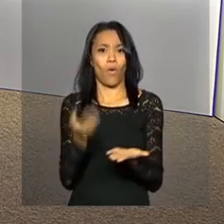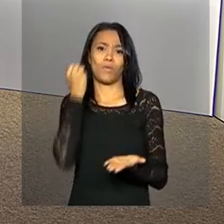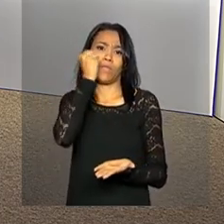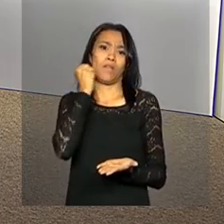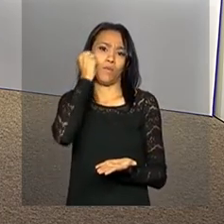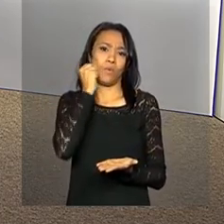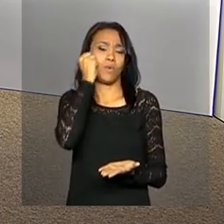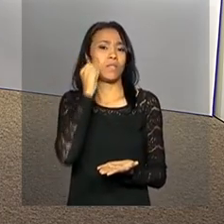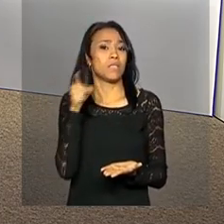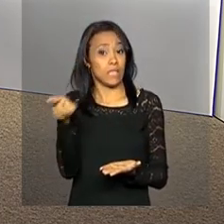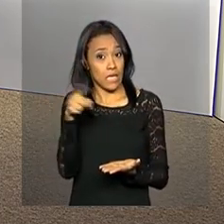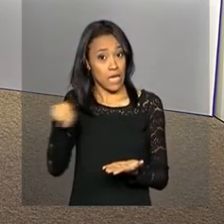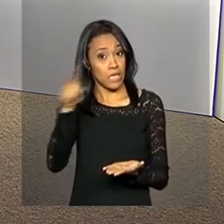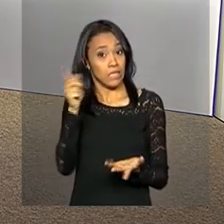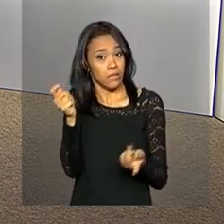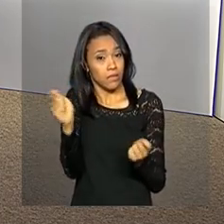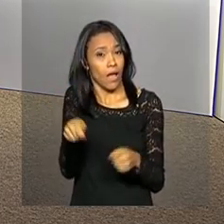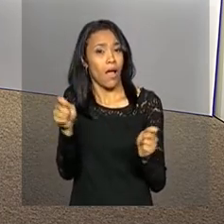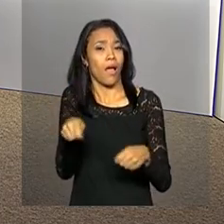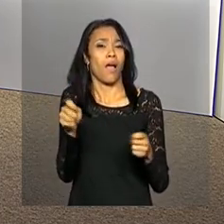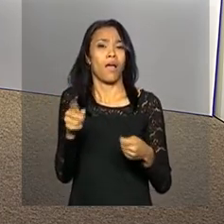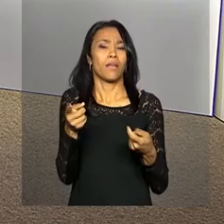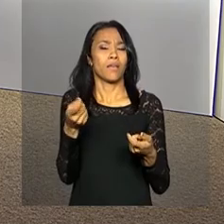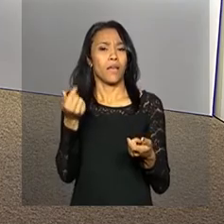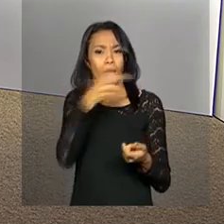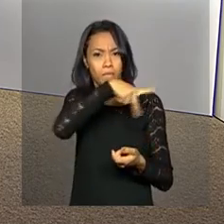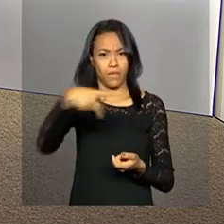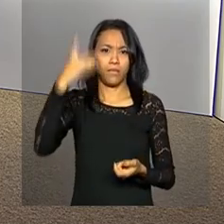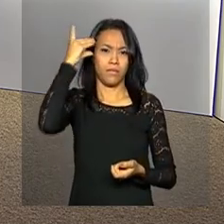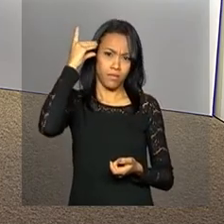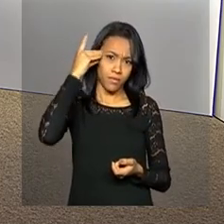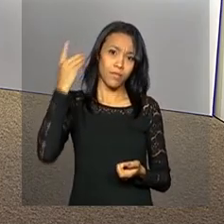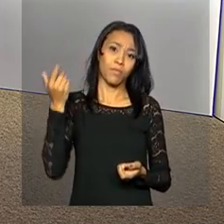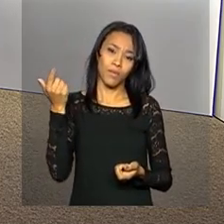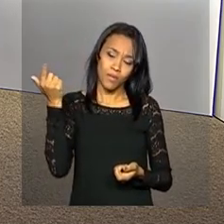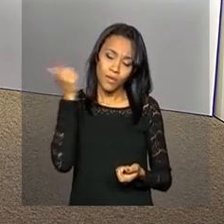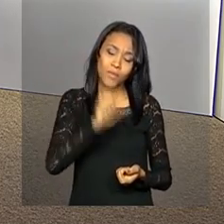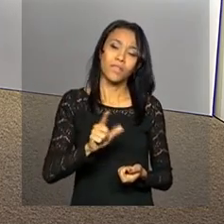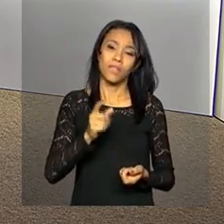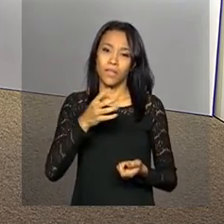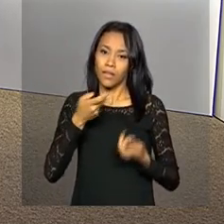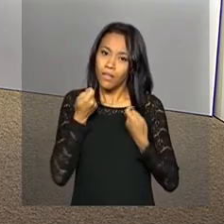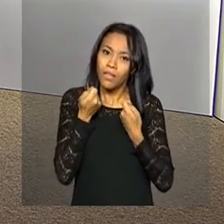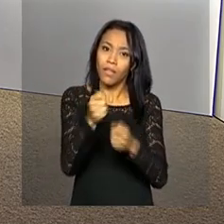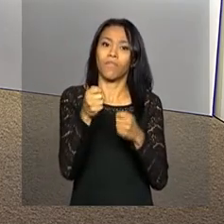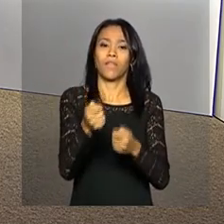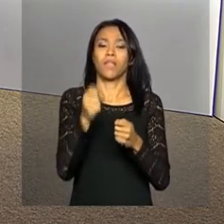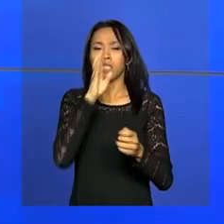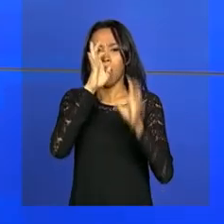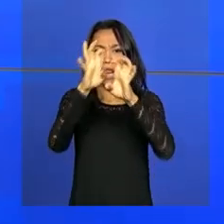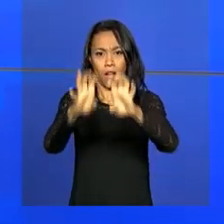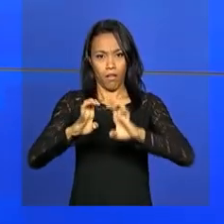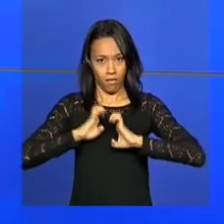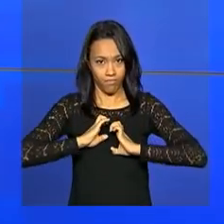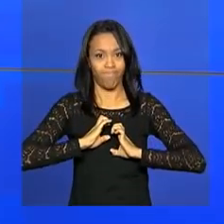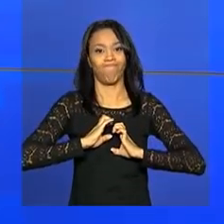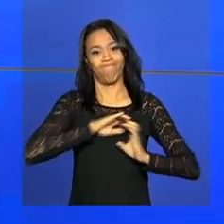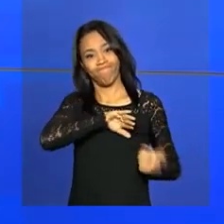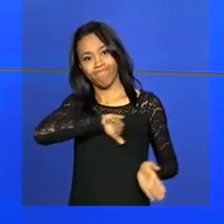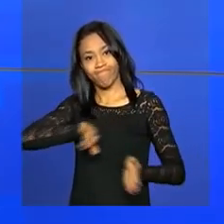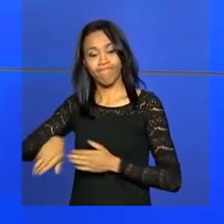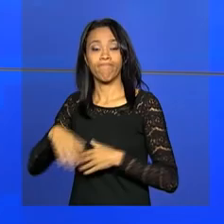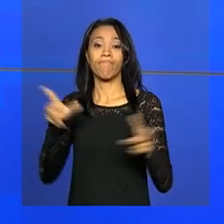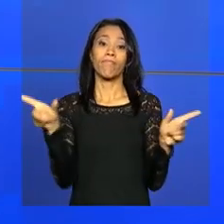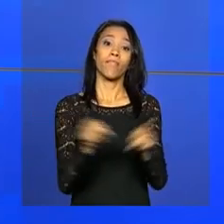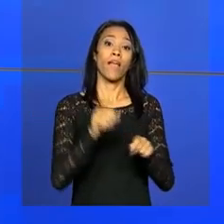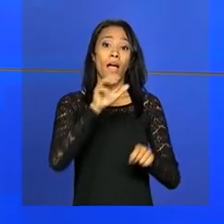seja dada uma maior possibilidade para que a presidenta Dilma Rousseff se defenda das acusações. O advogado